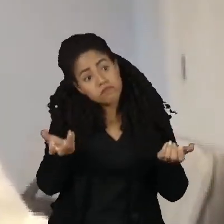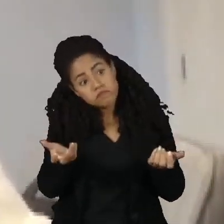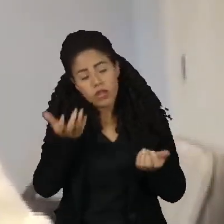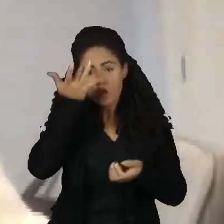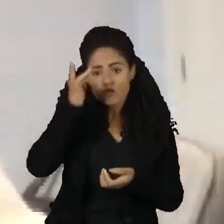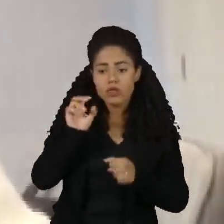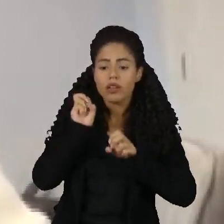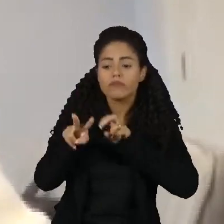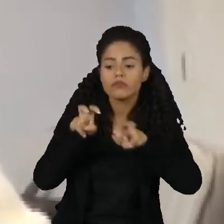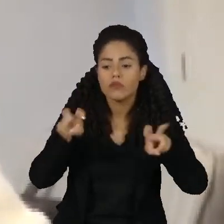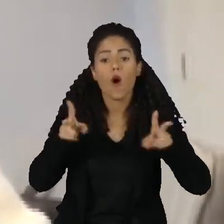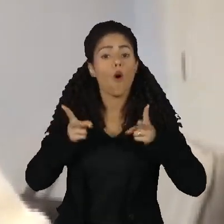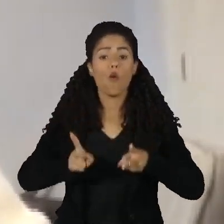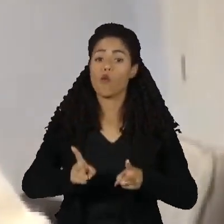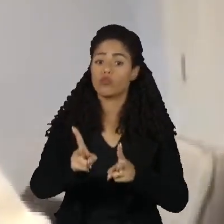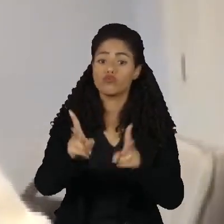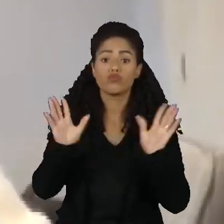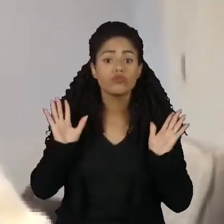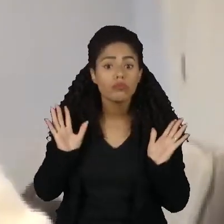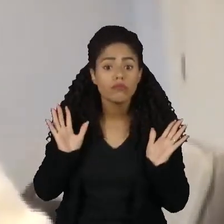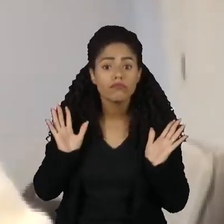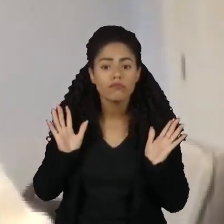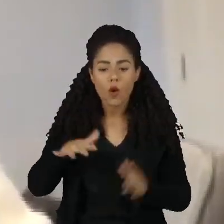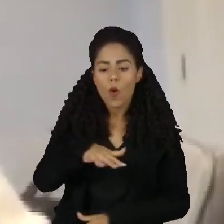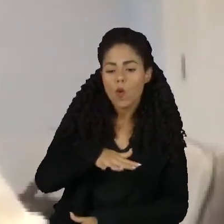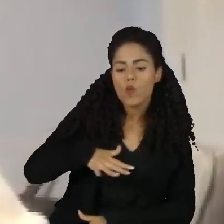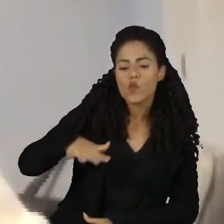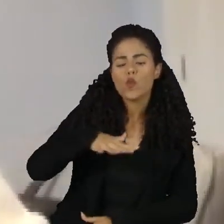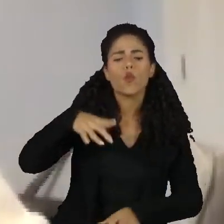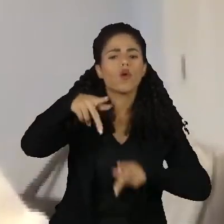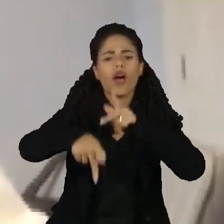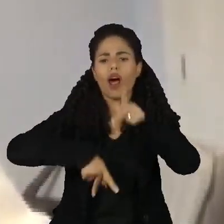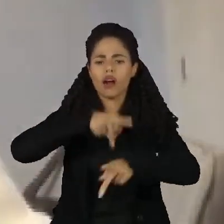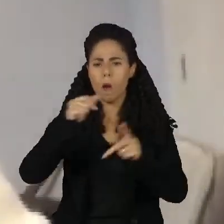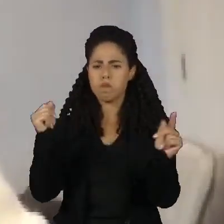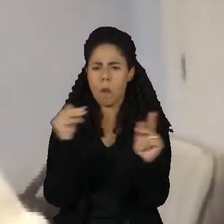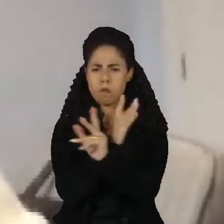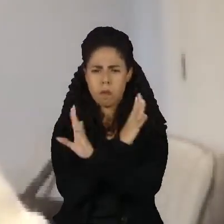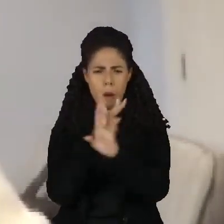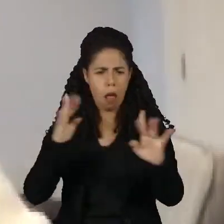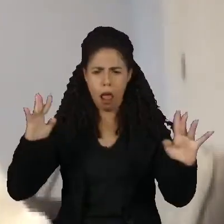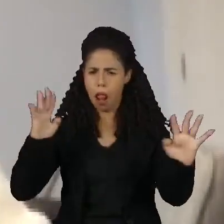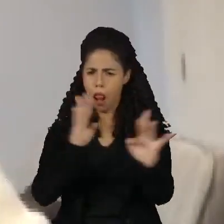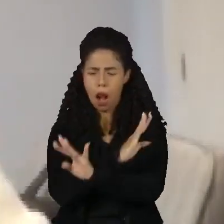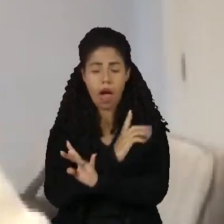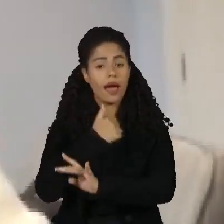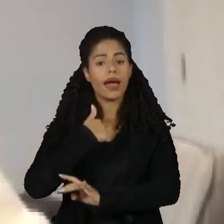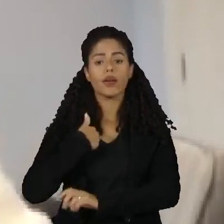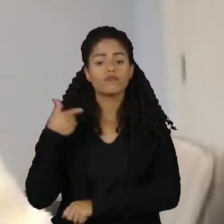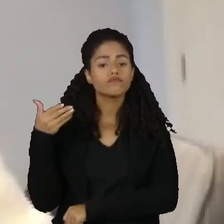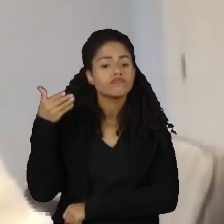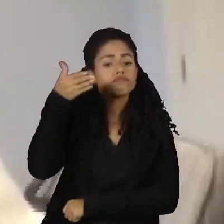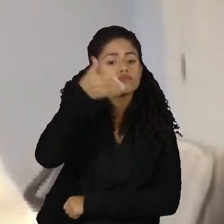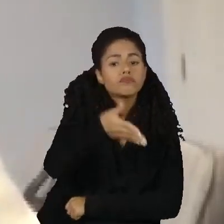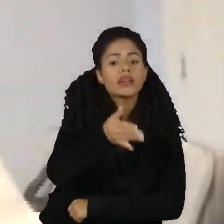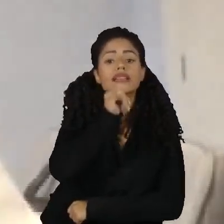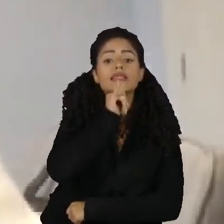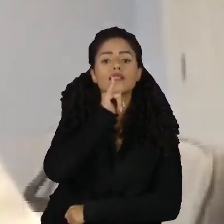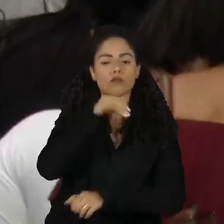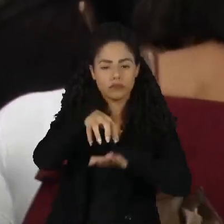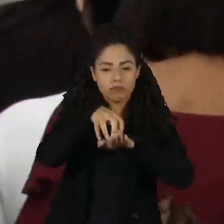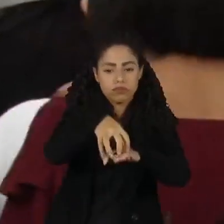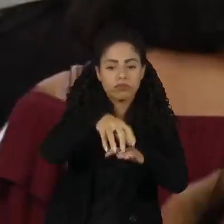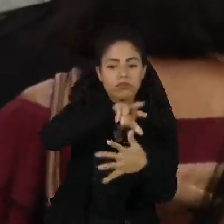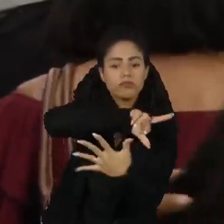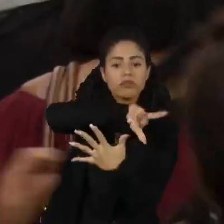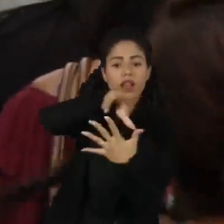estou em um lugar público, exagerado de gente, vou entrar num transporte público.